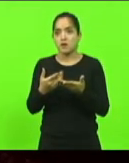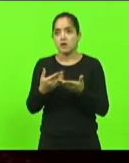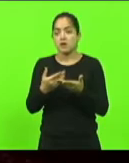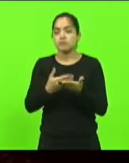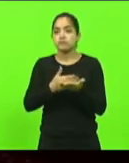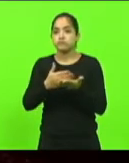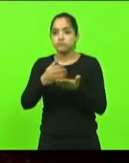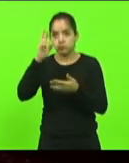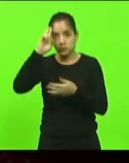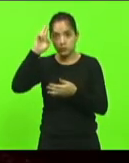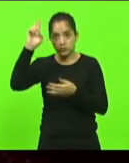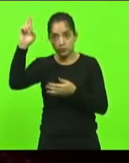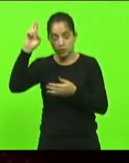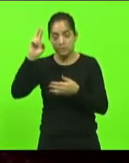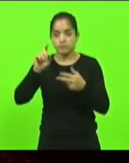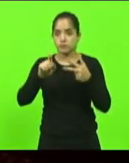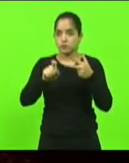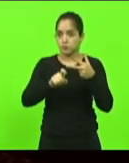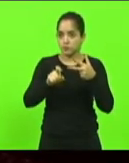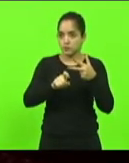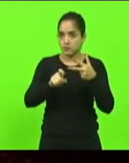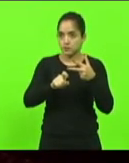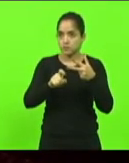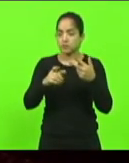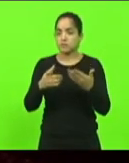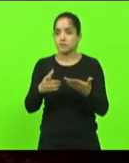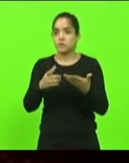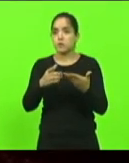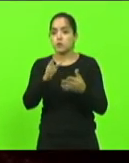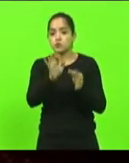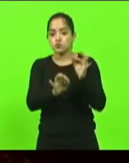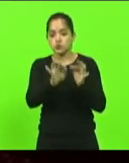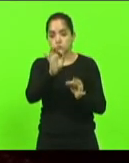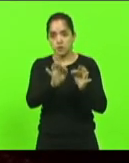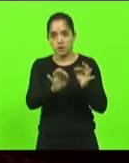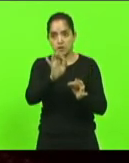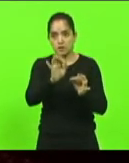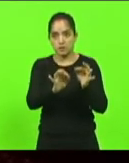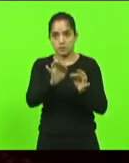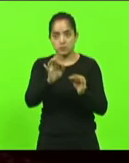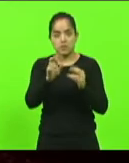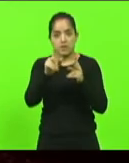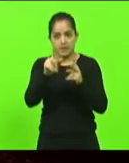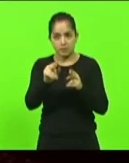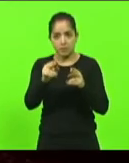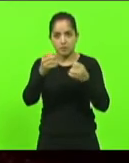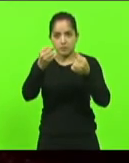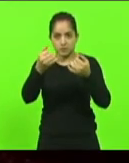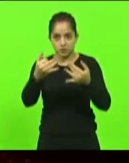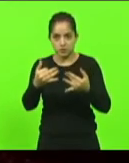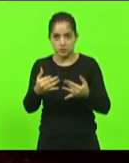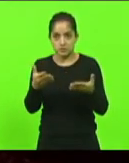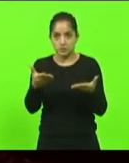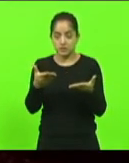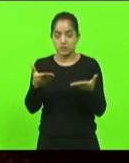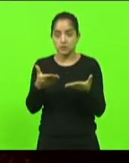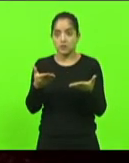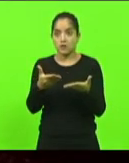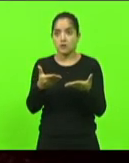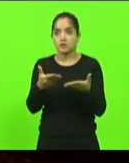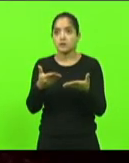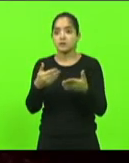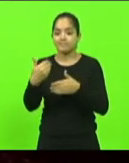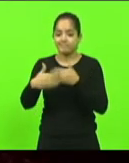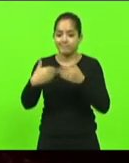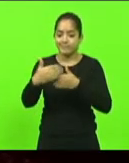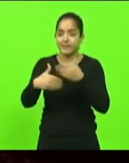chefe do Poder Executivo. Ação julgada procedente, semelhante a isso que nós estamos fazendo aqui. Vai gerar uma